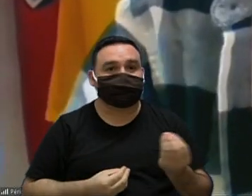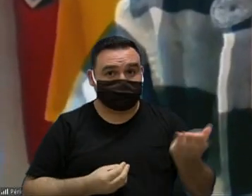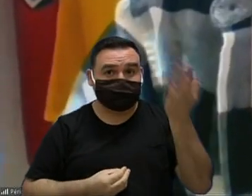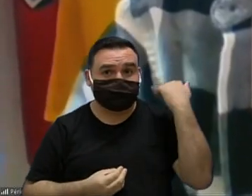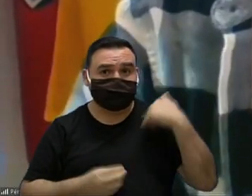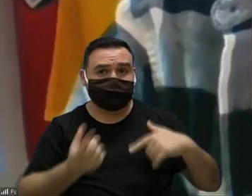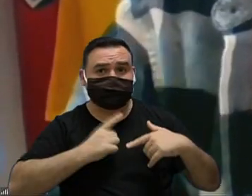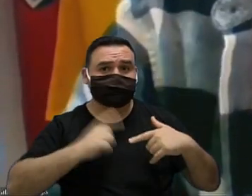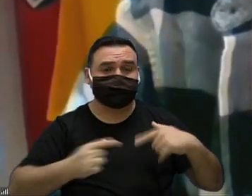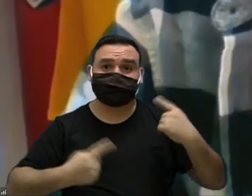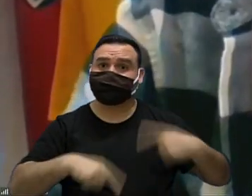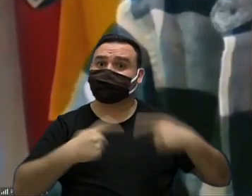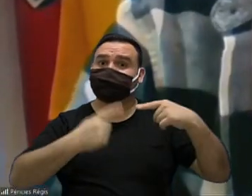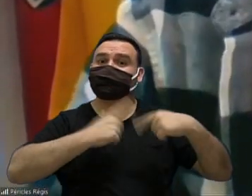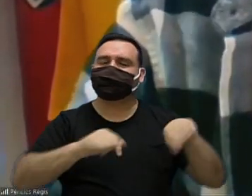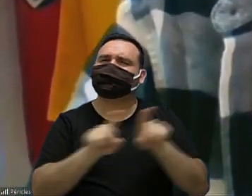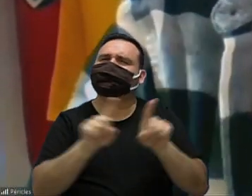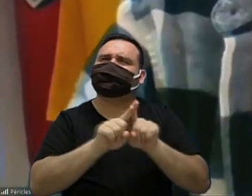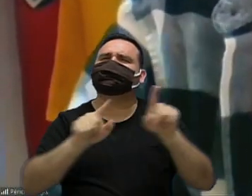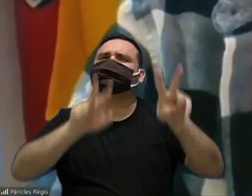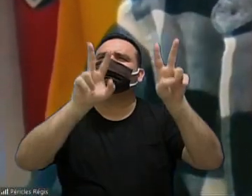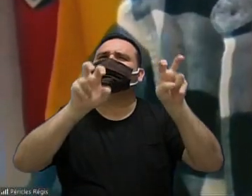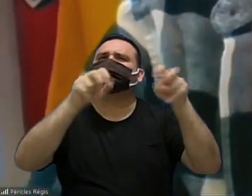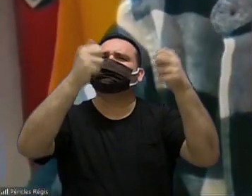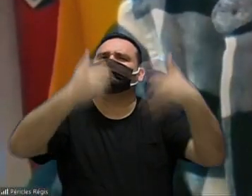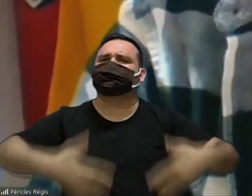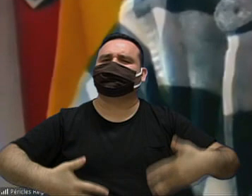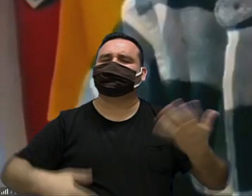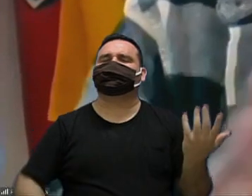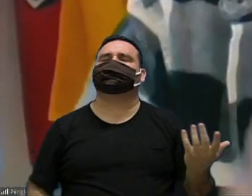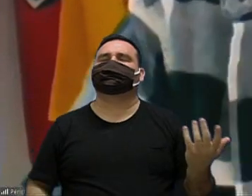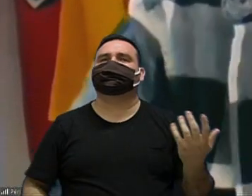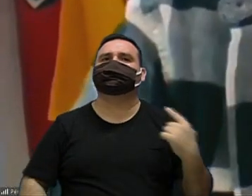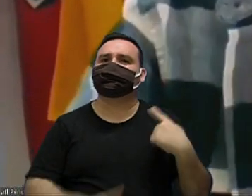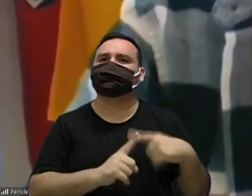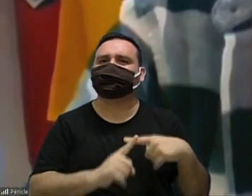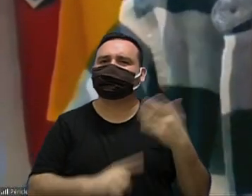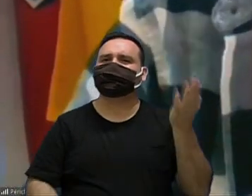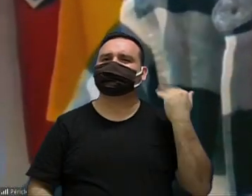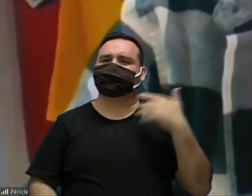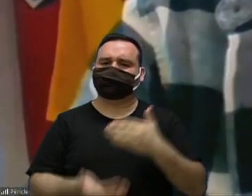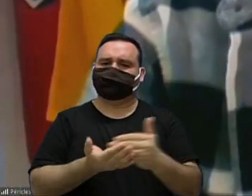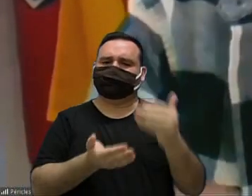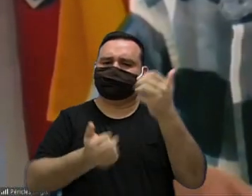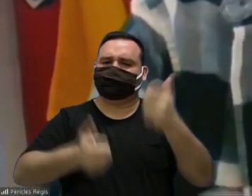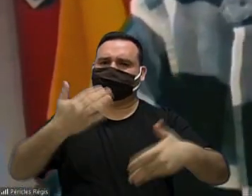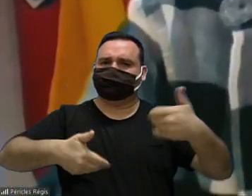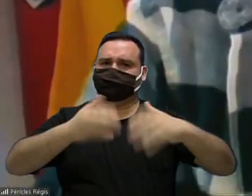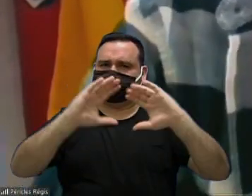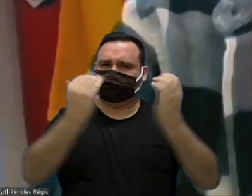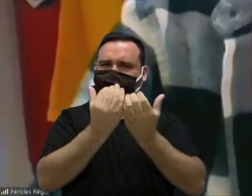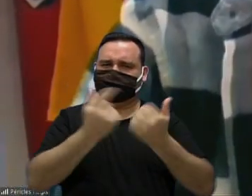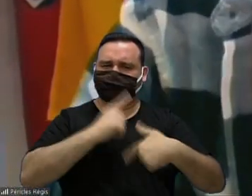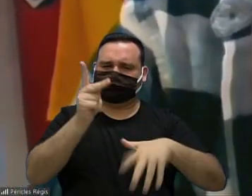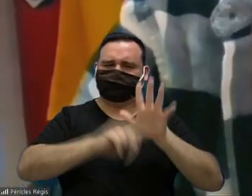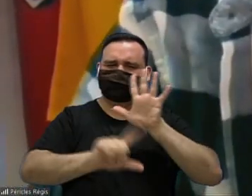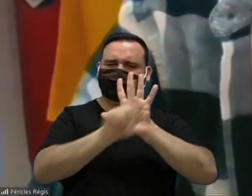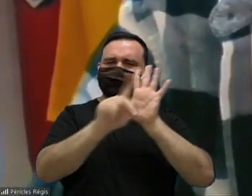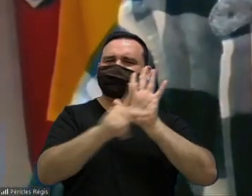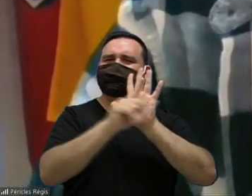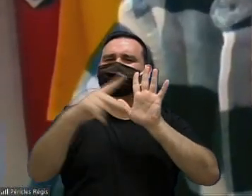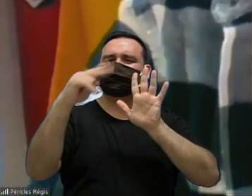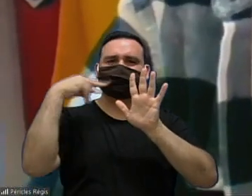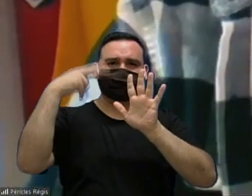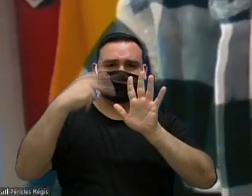debater um pouco desse assunto acho que da primeira vez que começou a falar sobre isso aqui na Câmara Municipal quando foi falar do projeto do